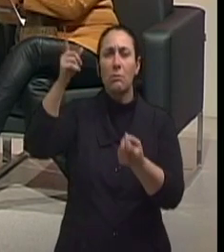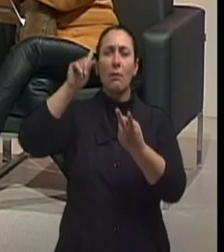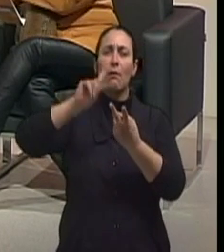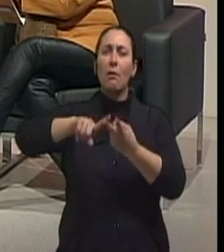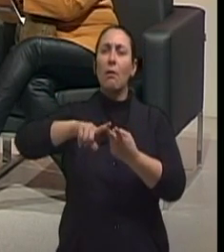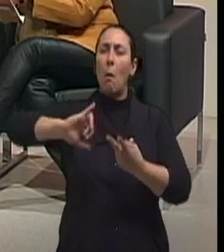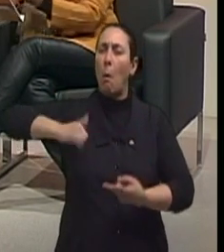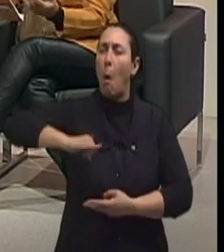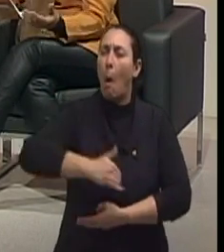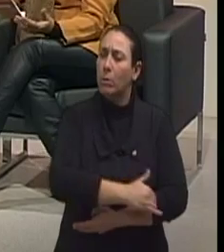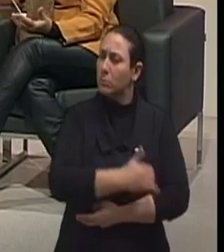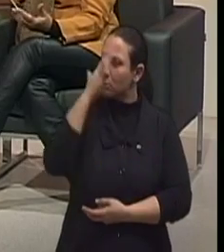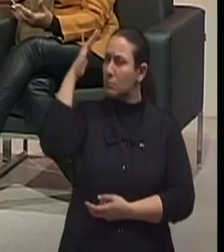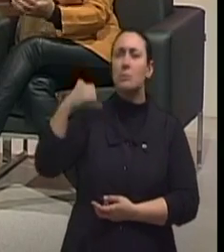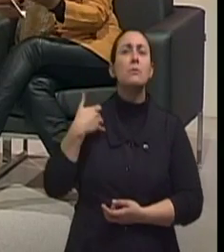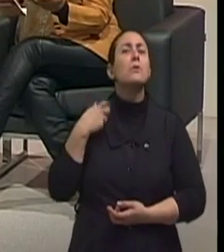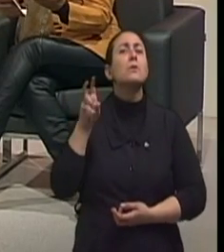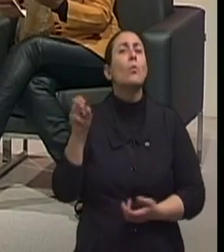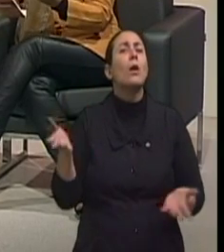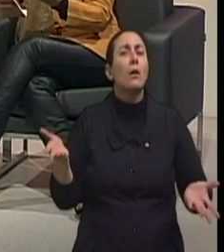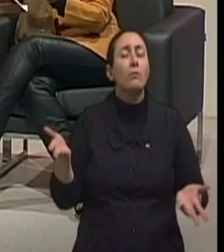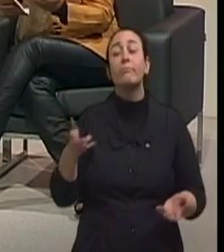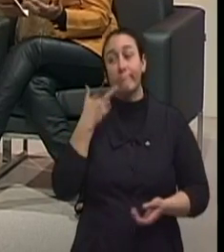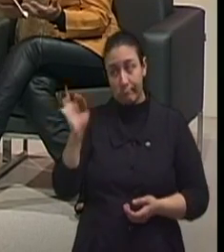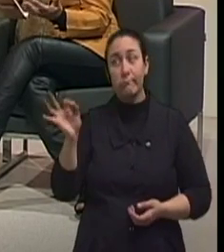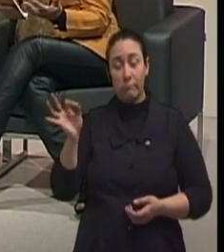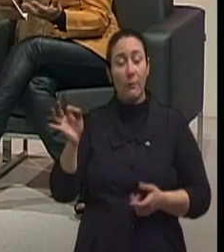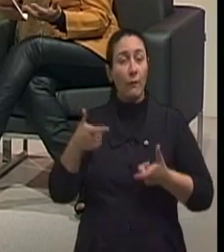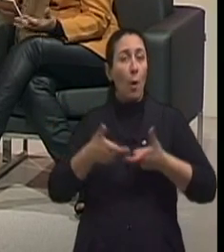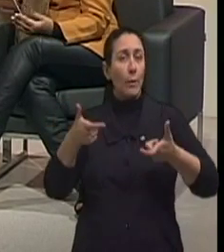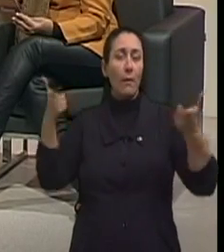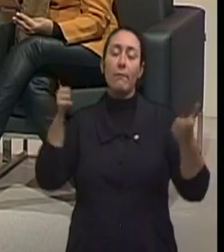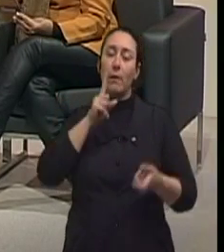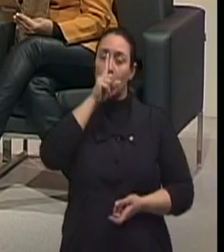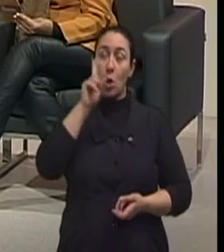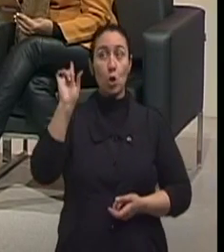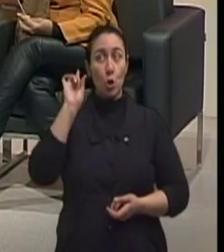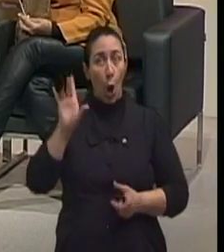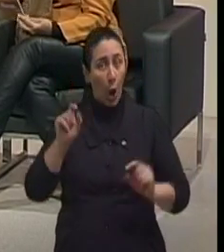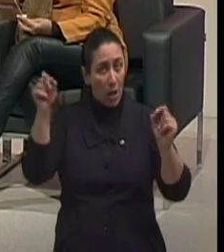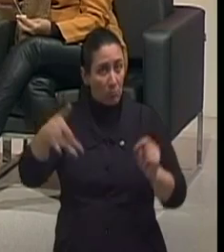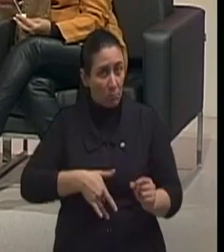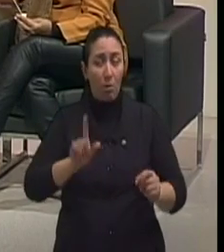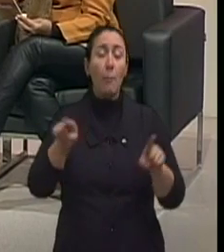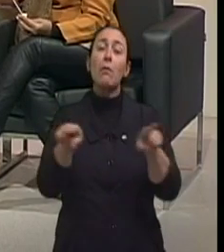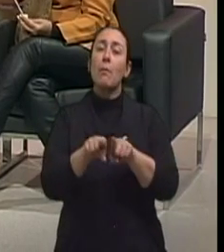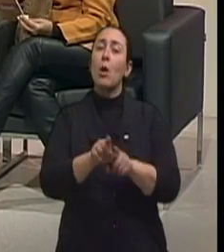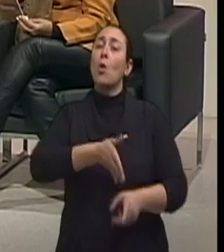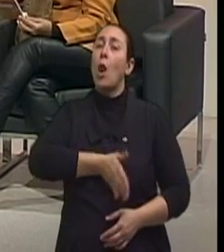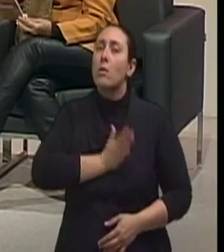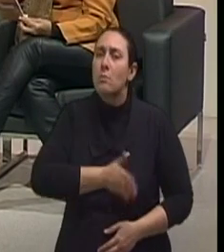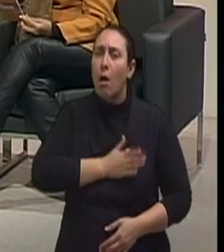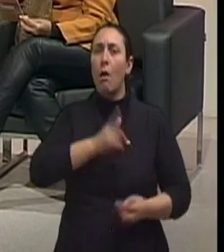Quando chegar lá, nos 50 anos, esse corpo... vai aumentando o Vai aumentando o risco, doutor? Não câncer, como de doenças cardiovasculares, doenças,